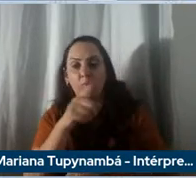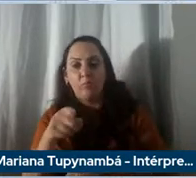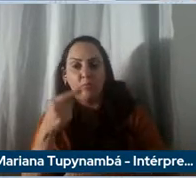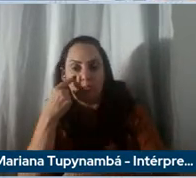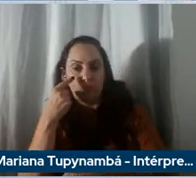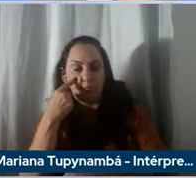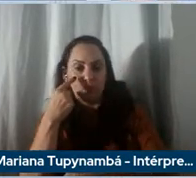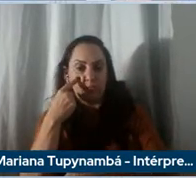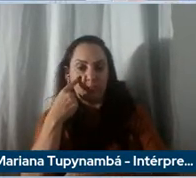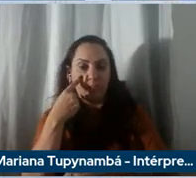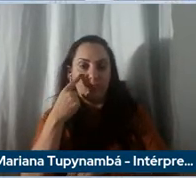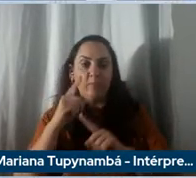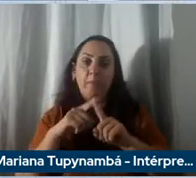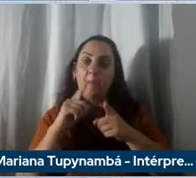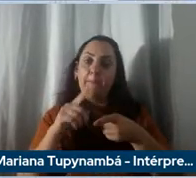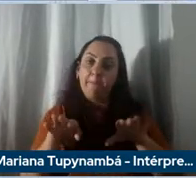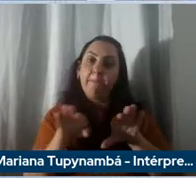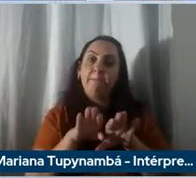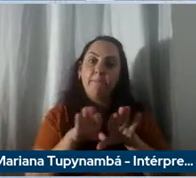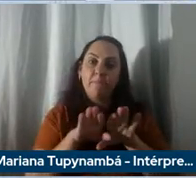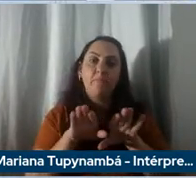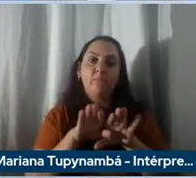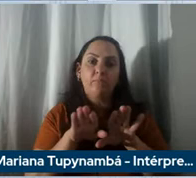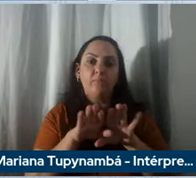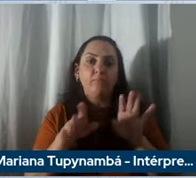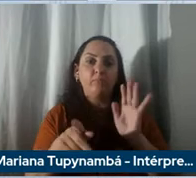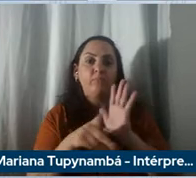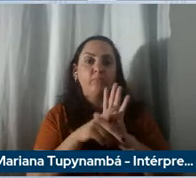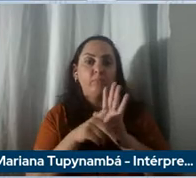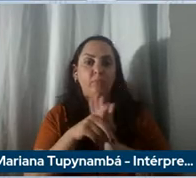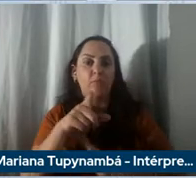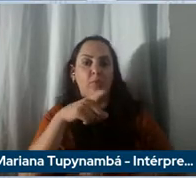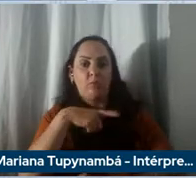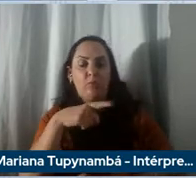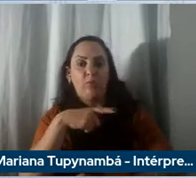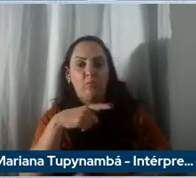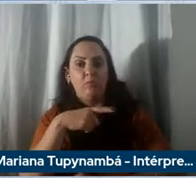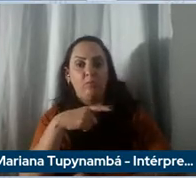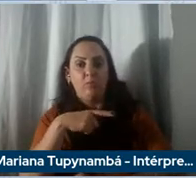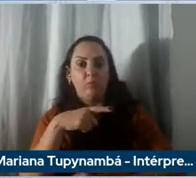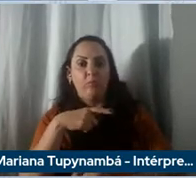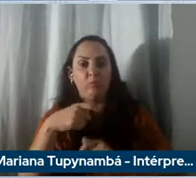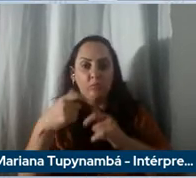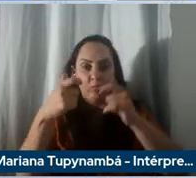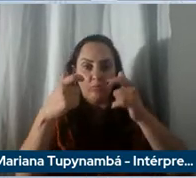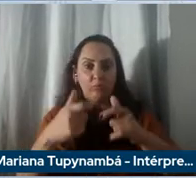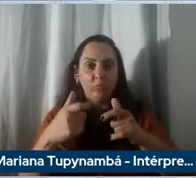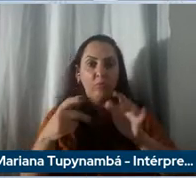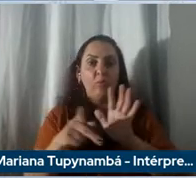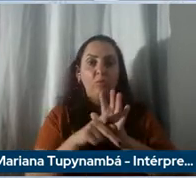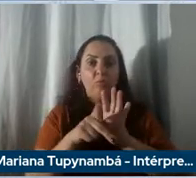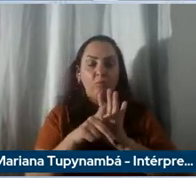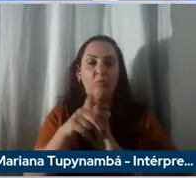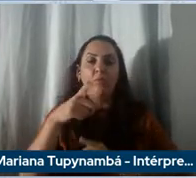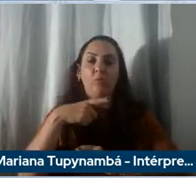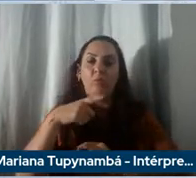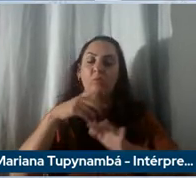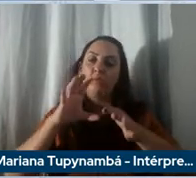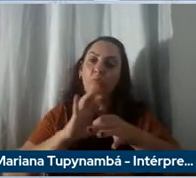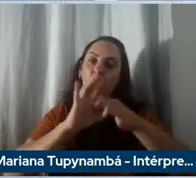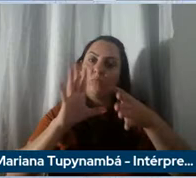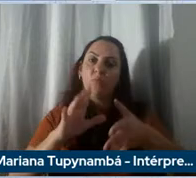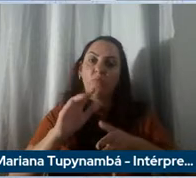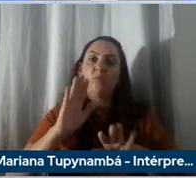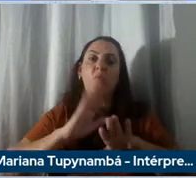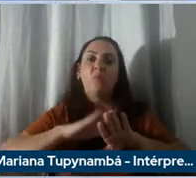4R mas também um business um business que na nossa visão pode chegar a gerar em faturamento mais de 2